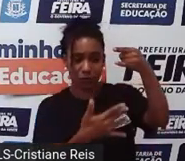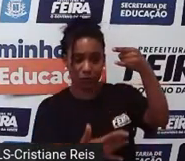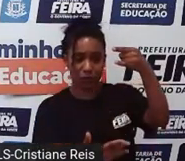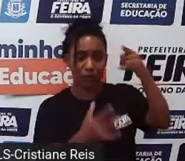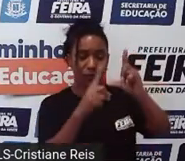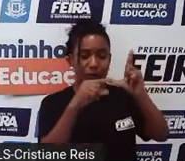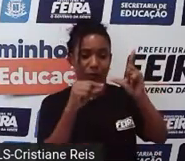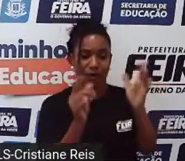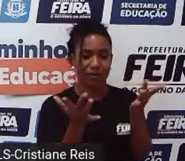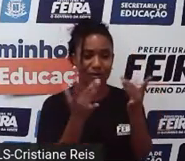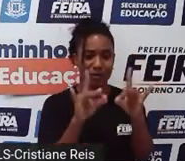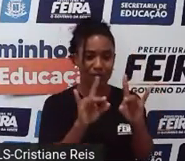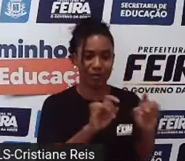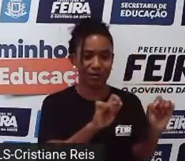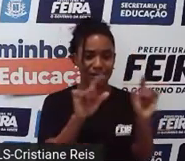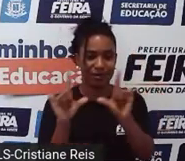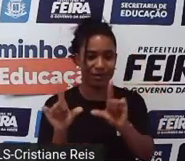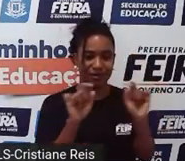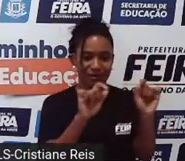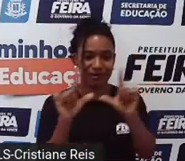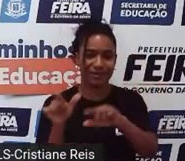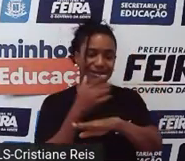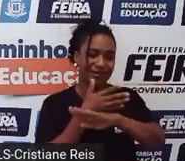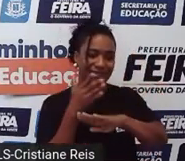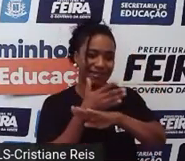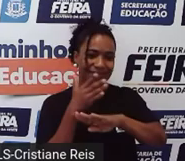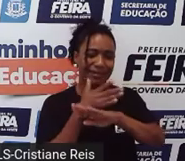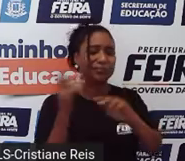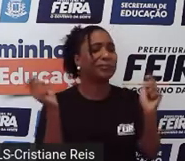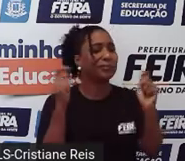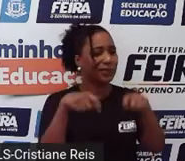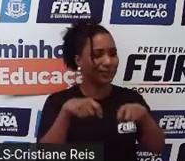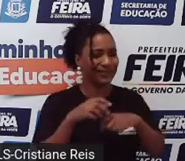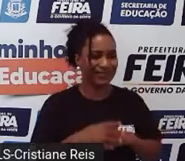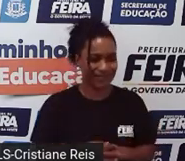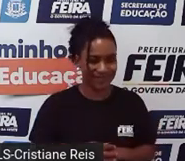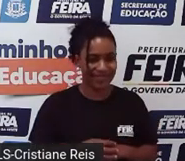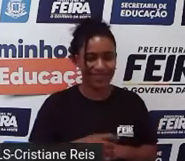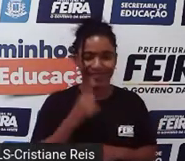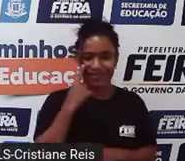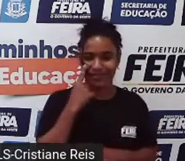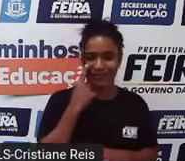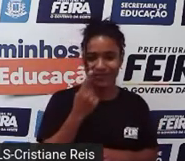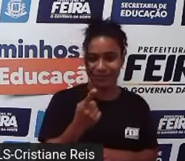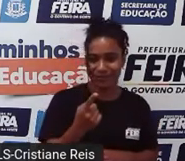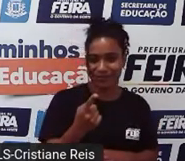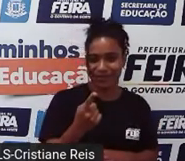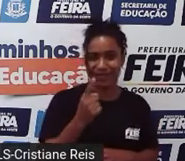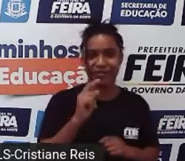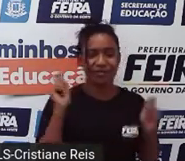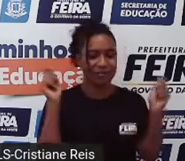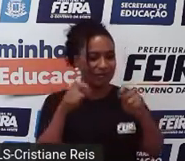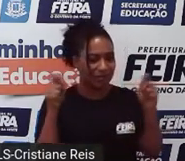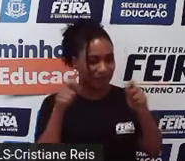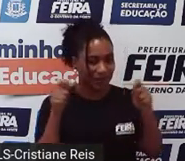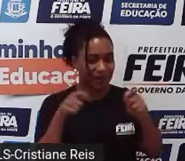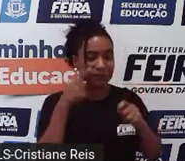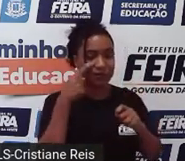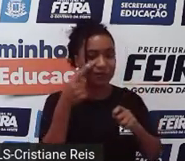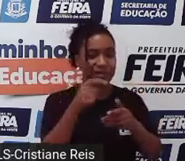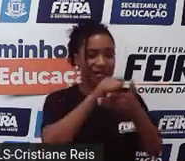vezes acharem necessário. E aqui nós faremos um game show quiz. Mas eu vou deixar aqui uma libertação para vocês.